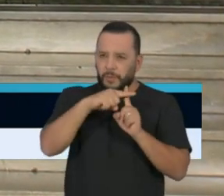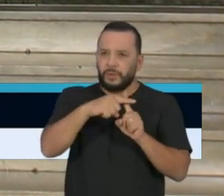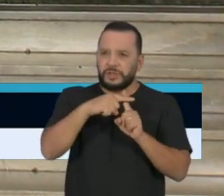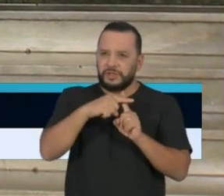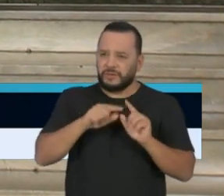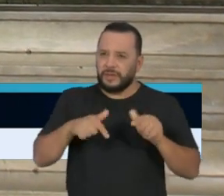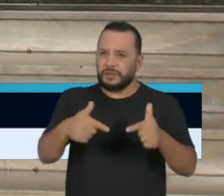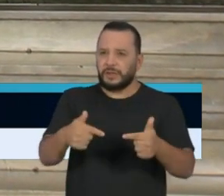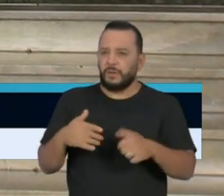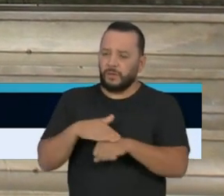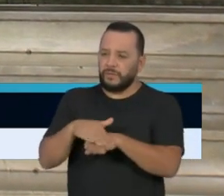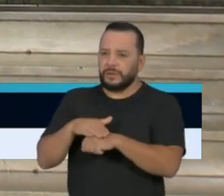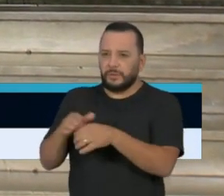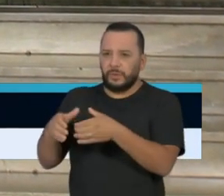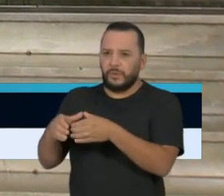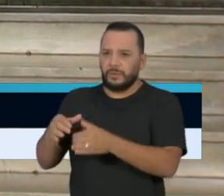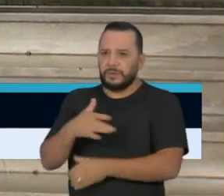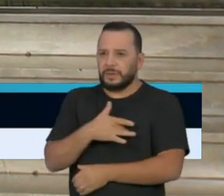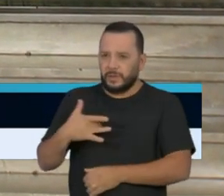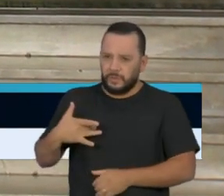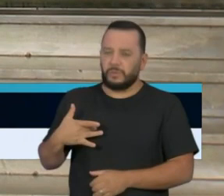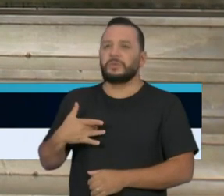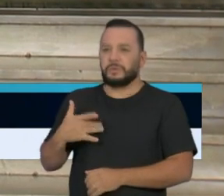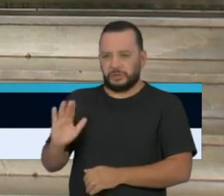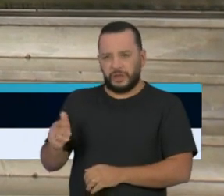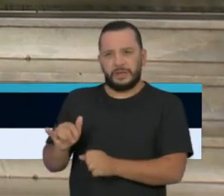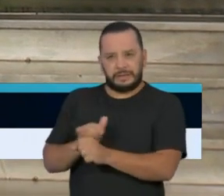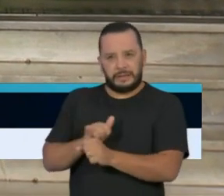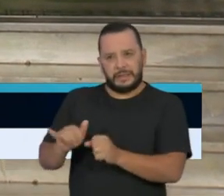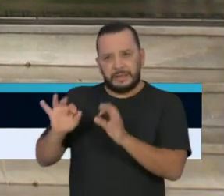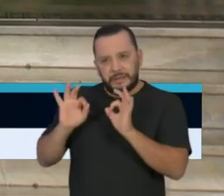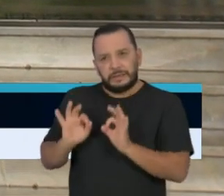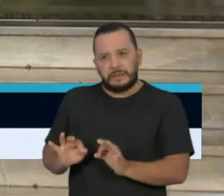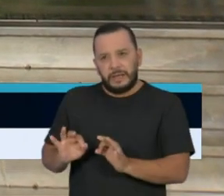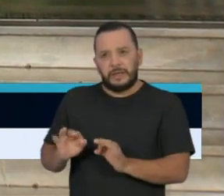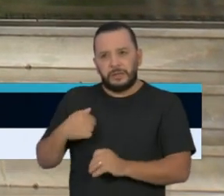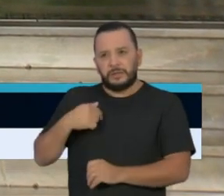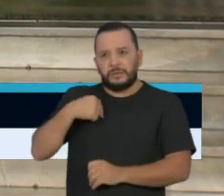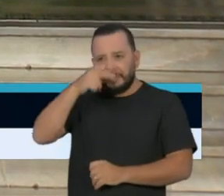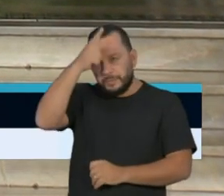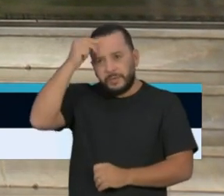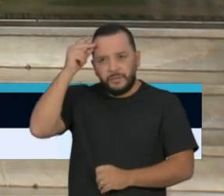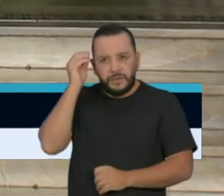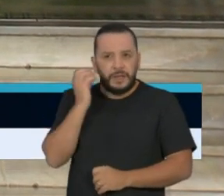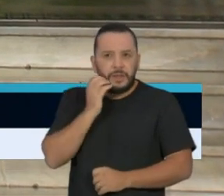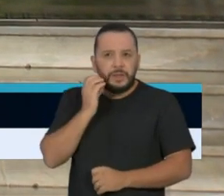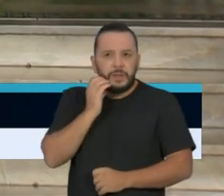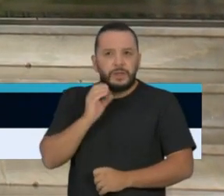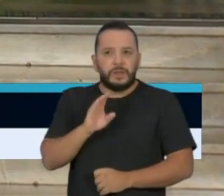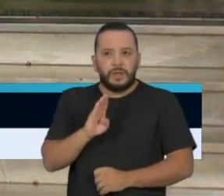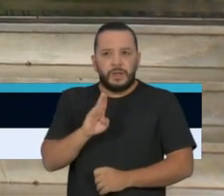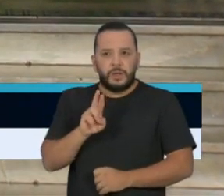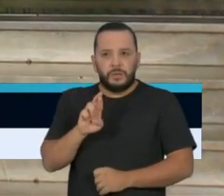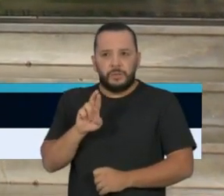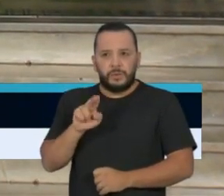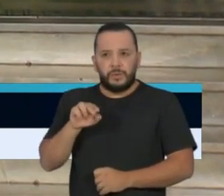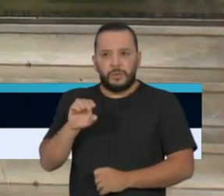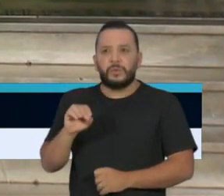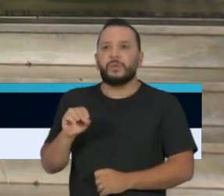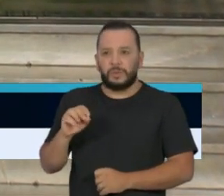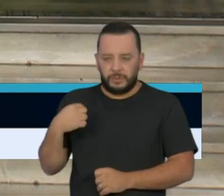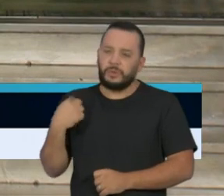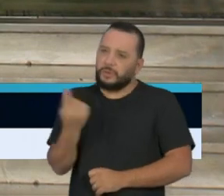com o Comitê de Saúde, uma medida correta e acertada do prefeito Bruno Covas e vamos avaliar, sim, a